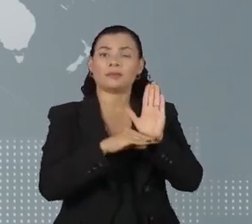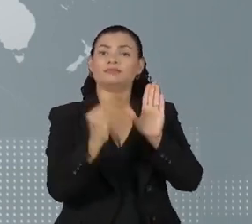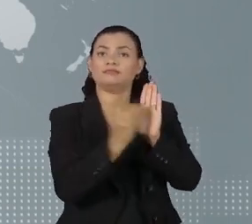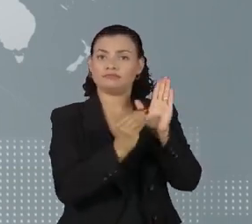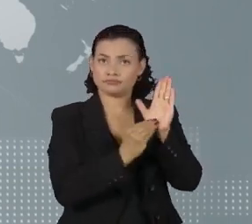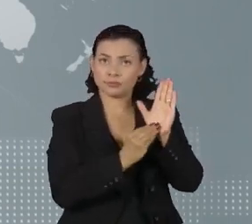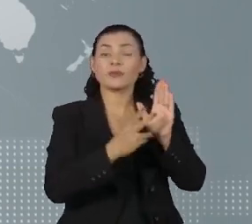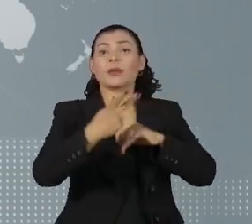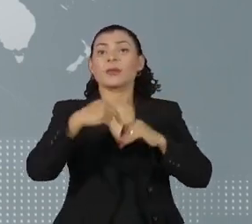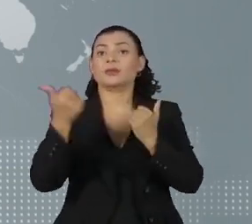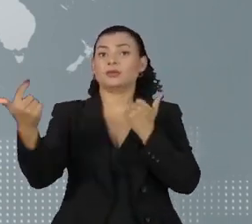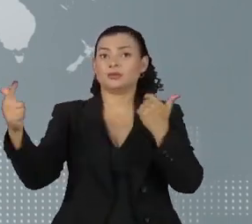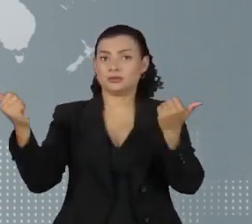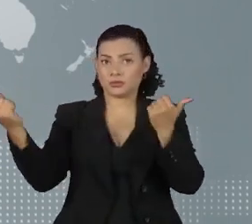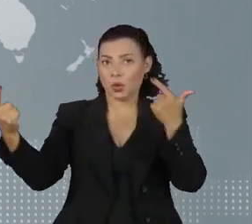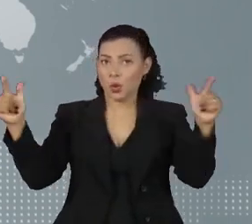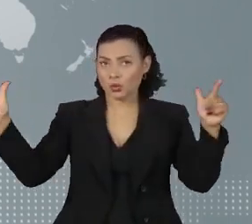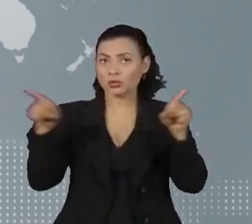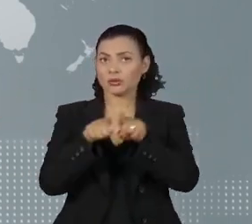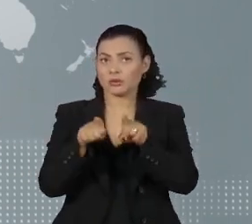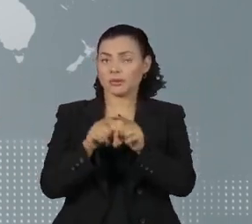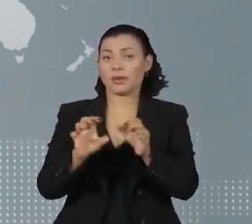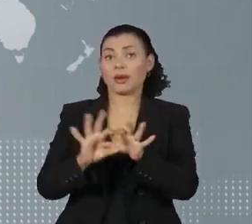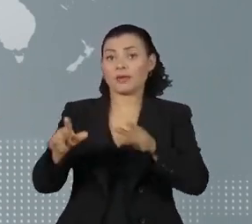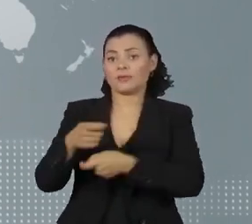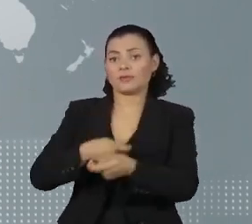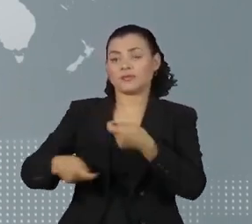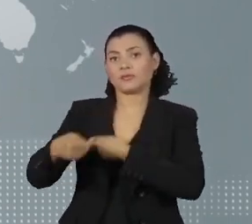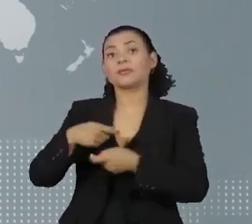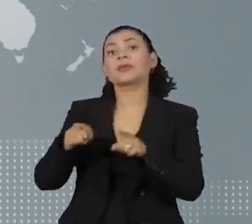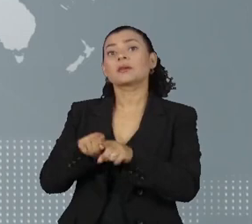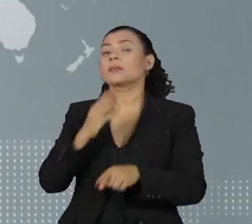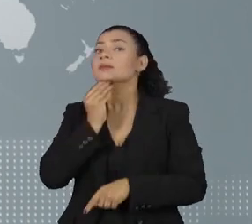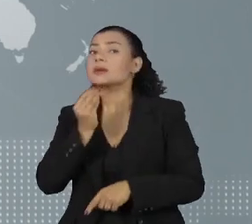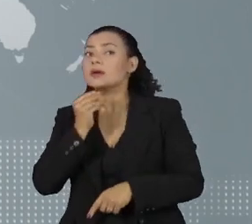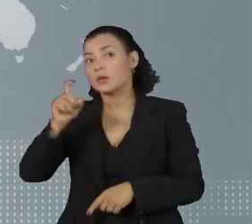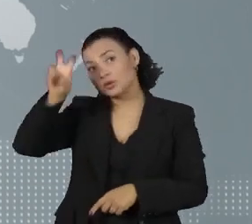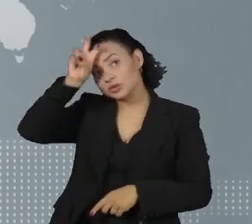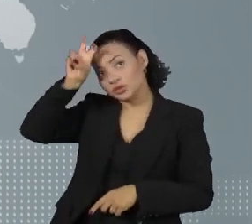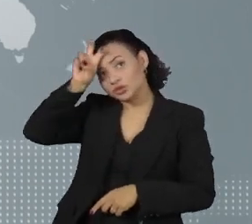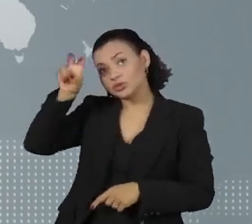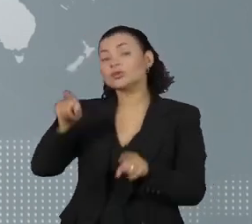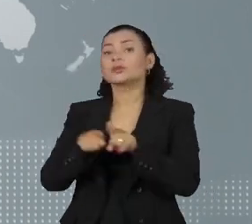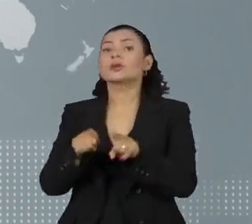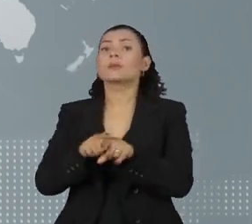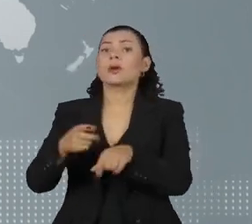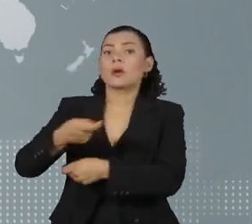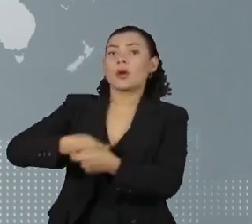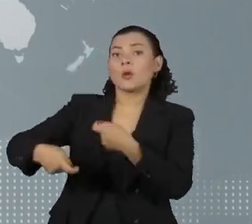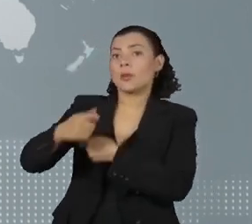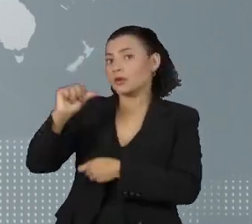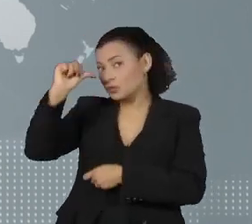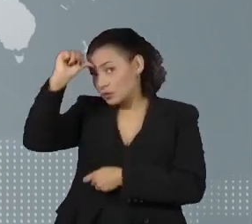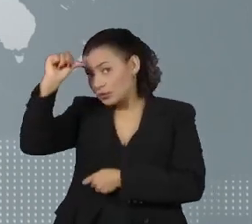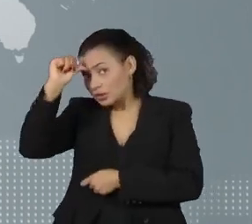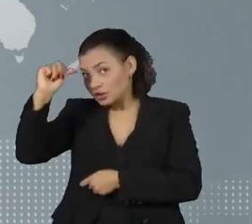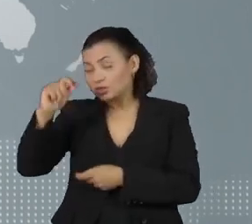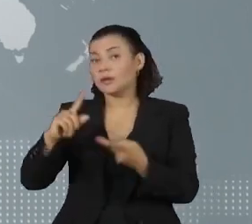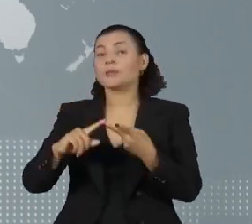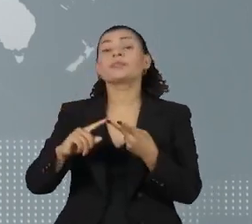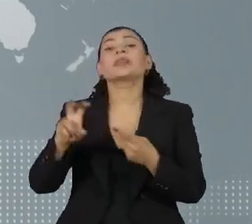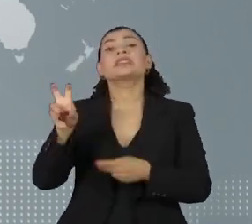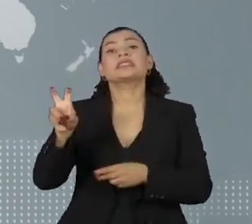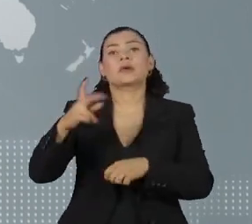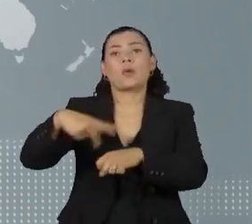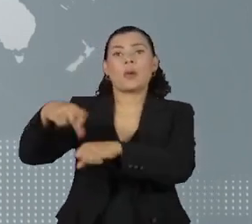outros países. Dois de livre comércio com Israel e Egito, dois de comércio preferencial com Índia e os cinco